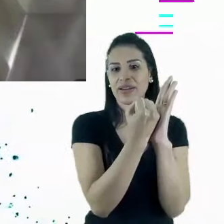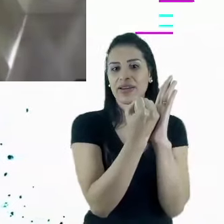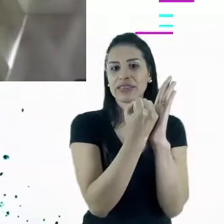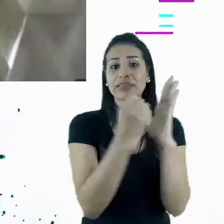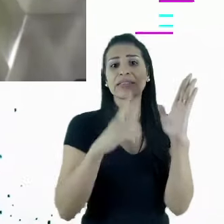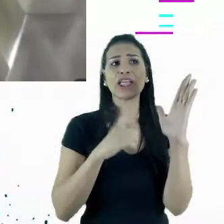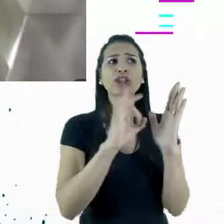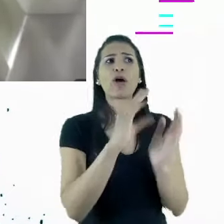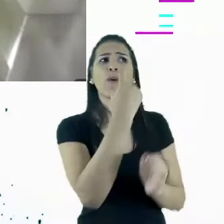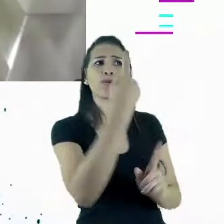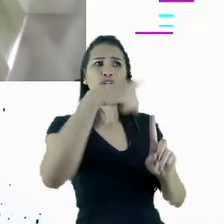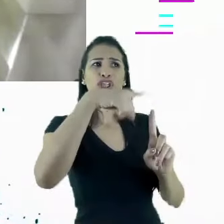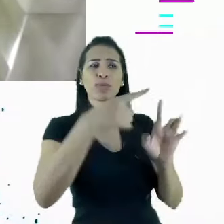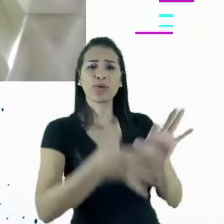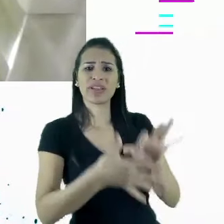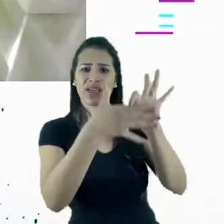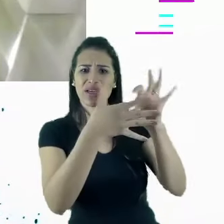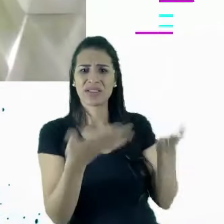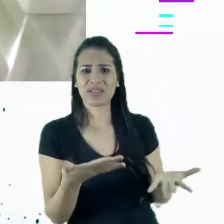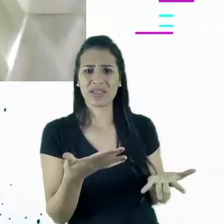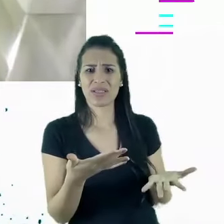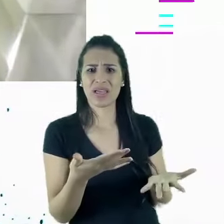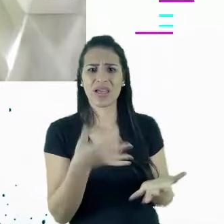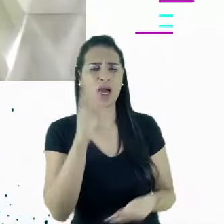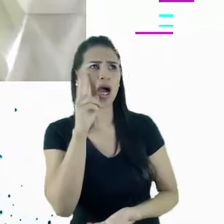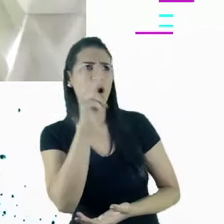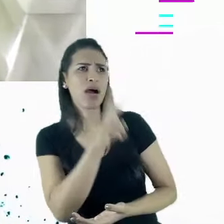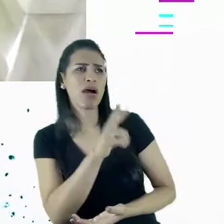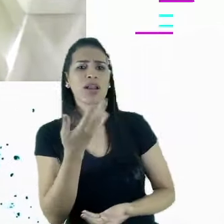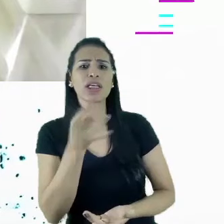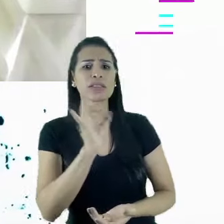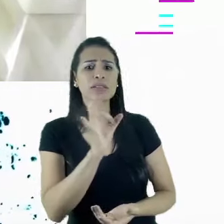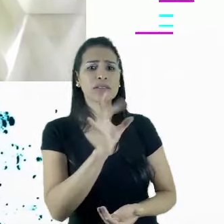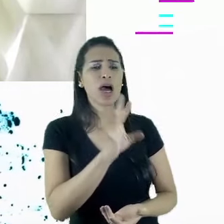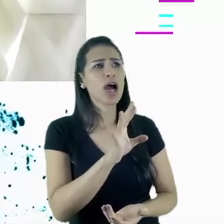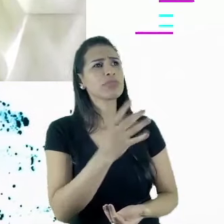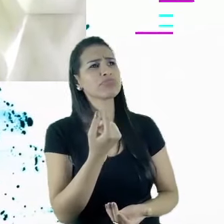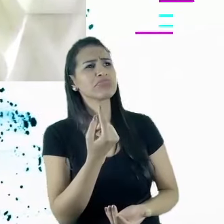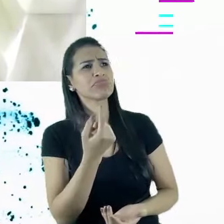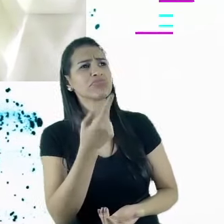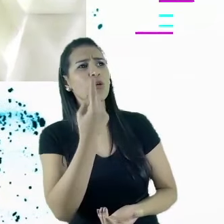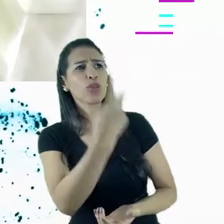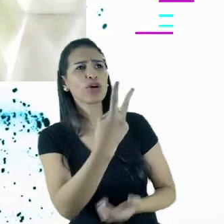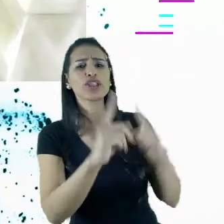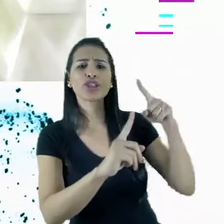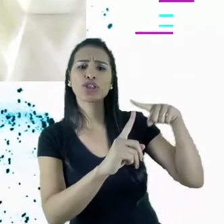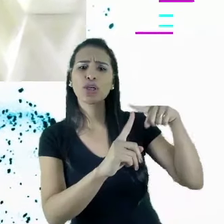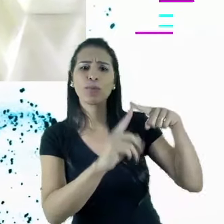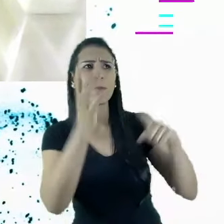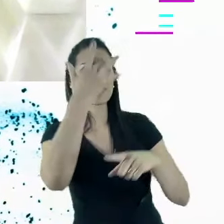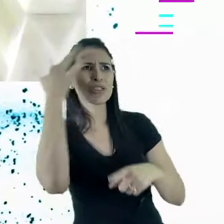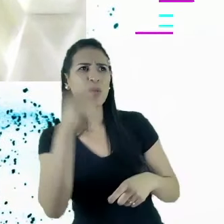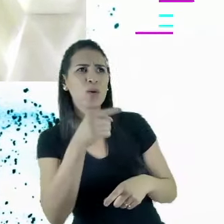liderança, onde você vê na passarela dois dígitos de expressividade da marca e você vai na liderança tem